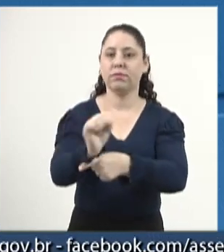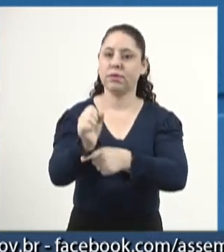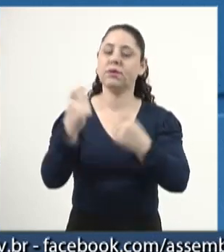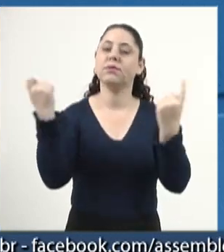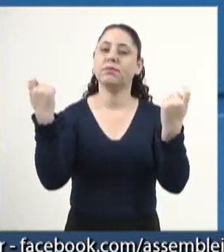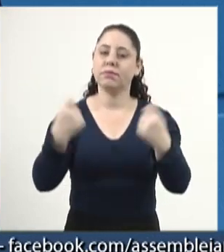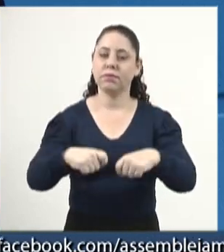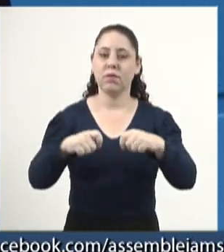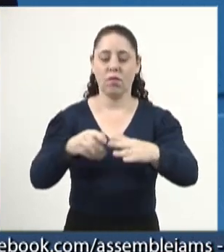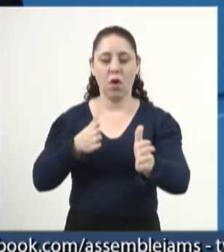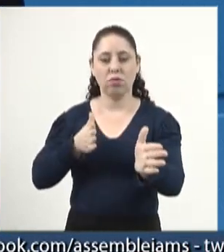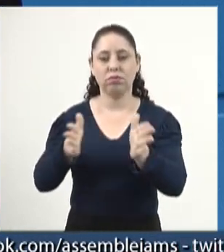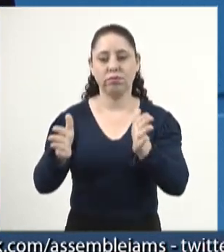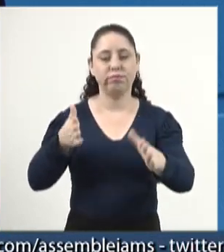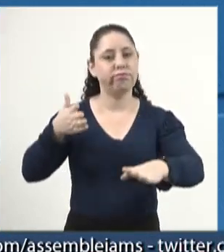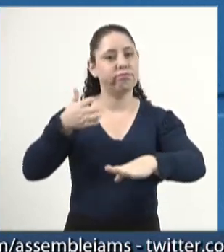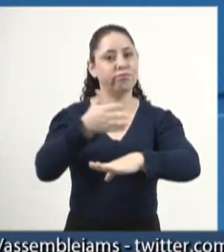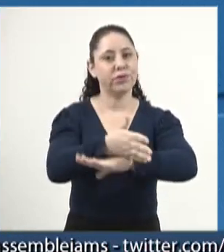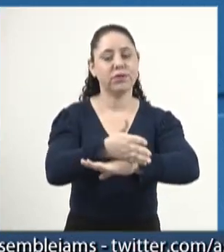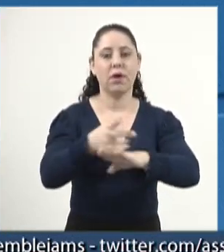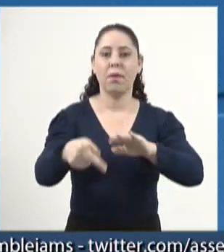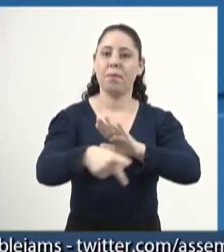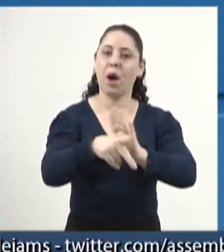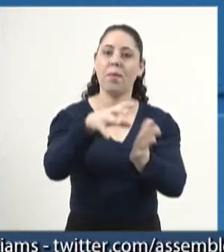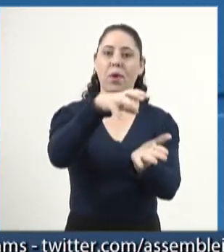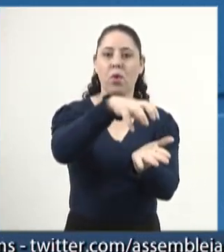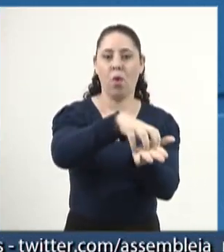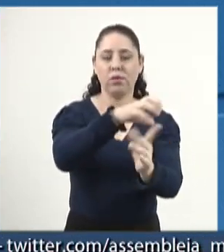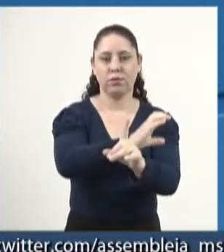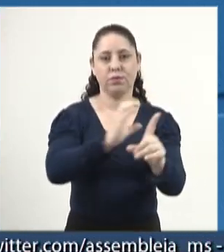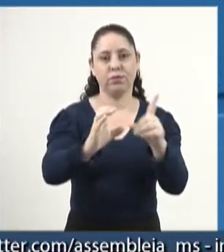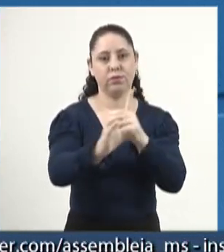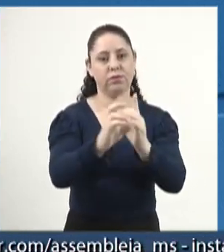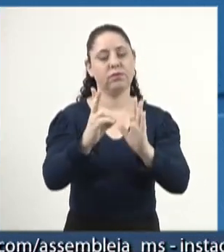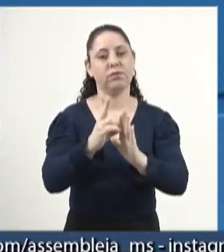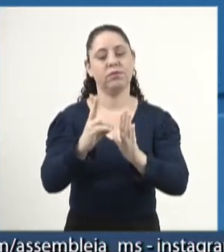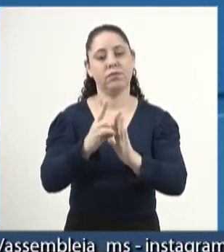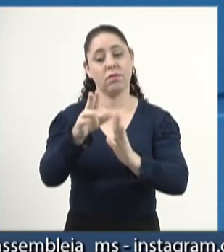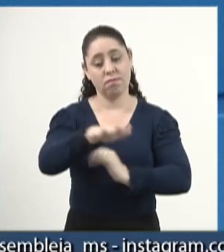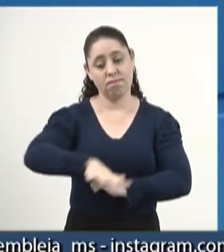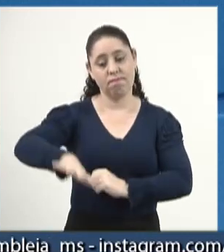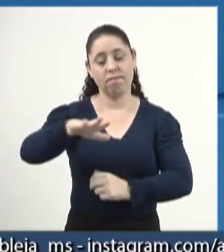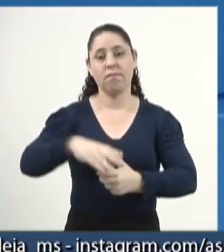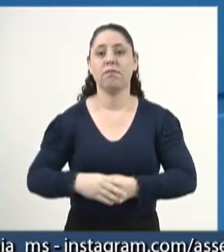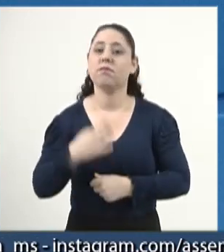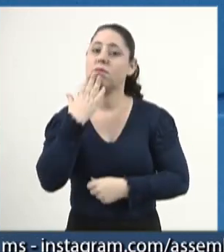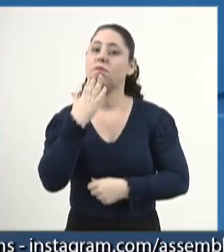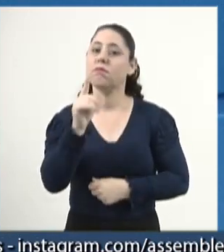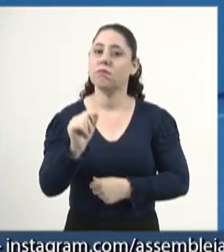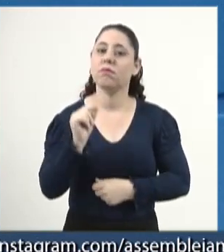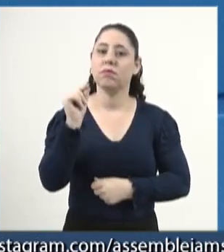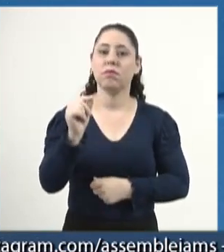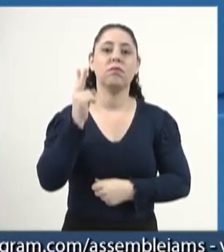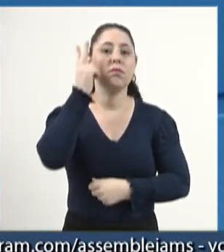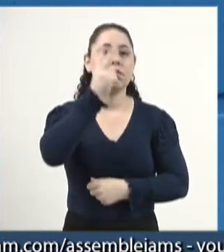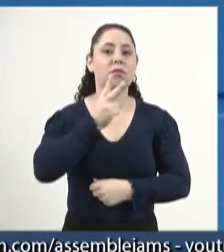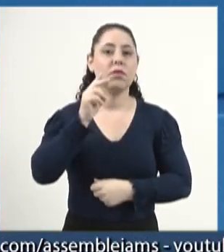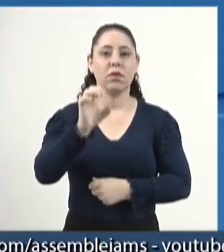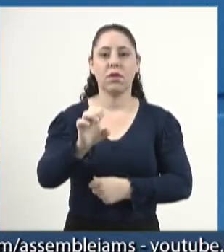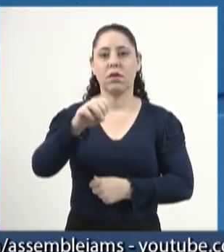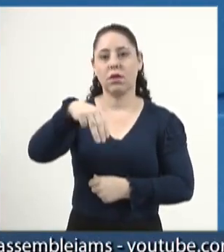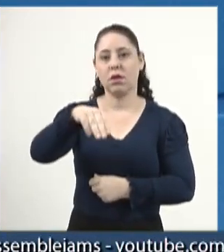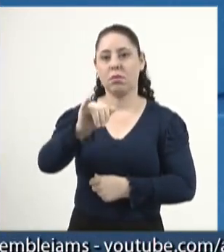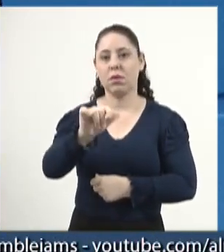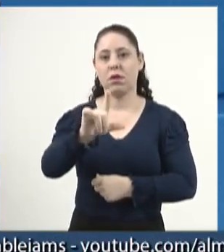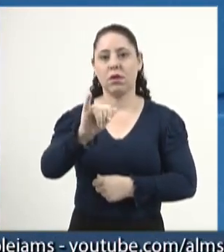necessitam adentrar nas comunidades indígenas daquela região. Pedido enviado pelo vereador Emiliano